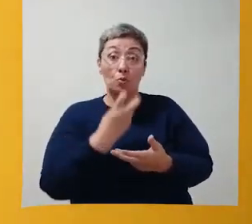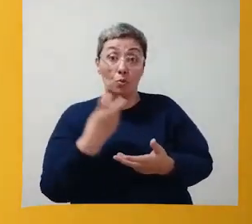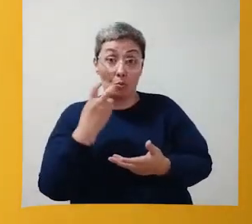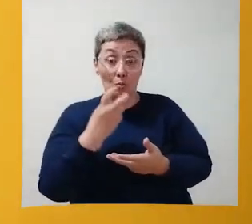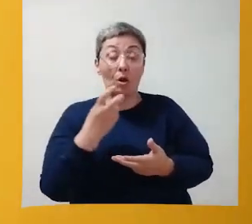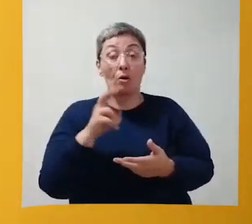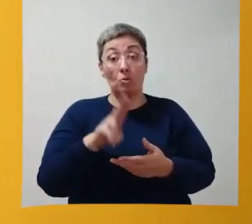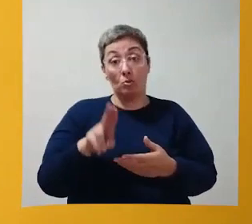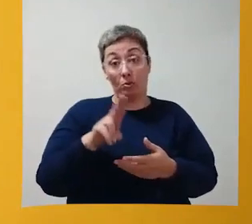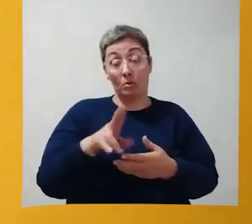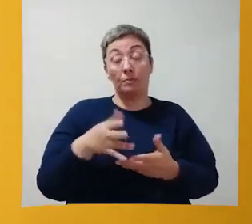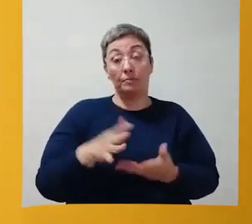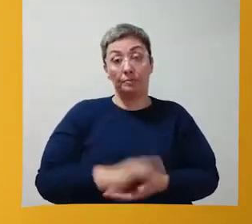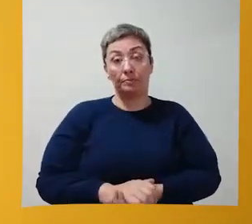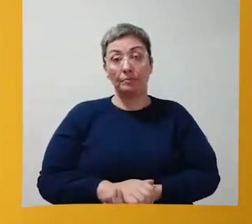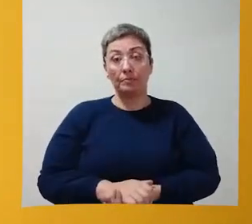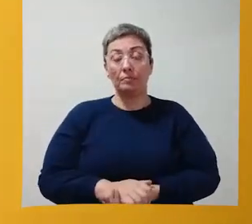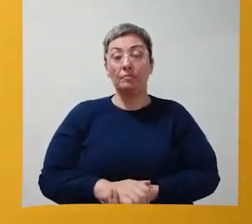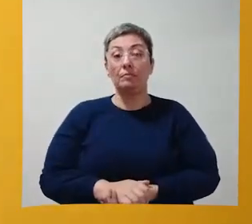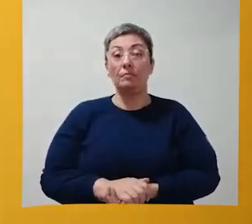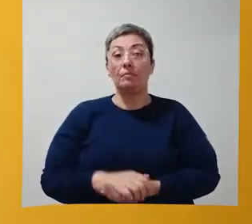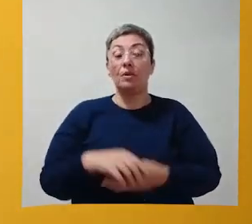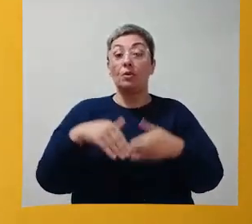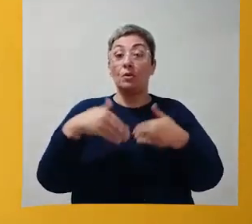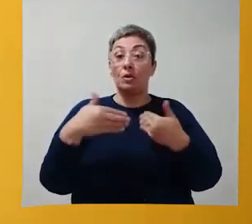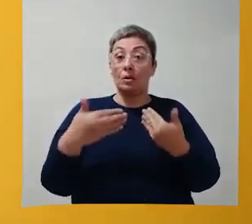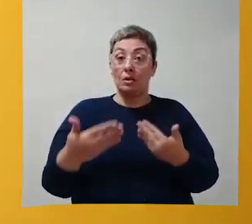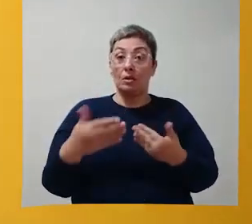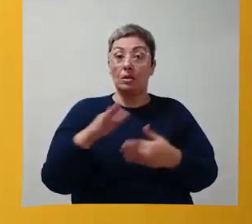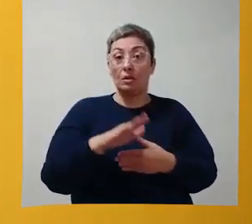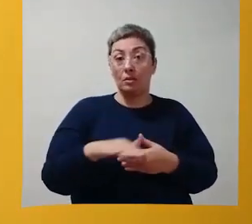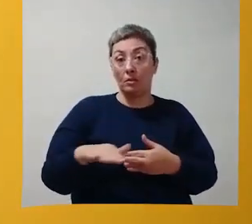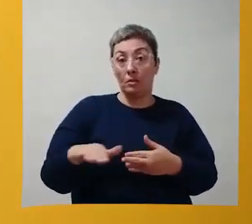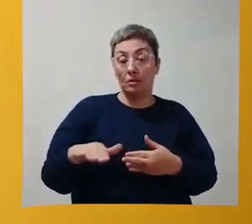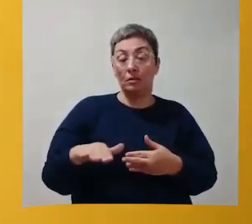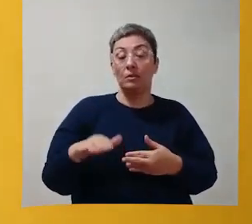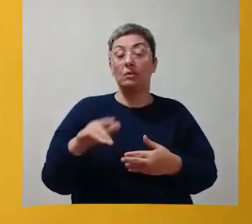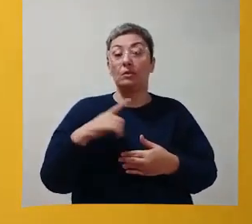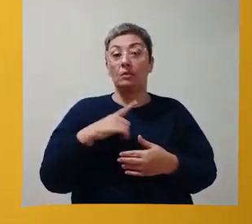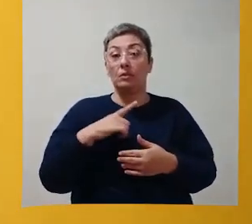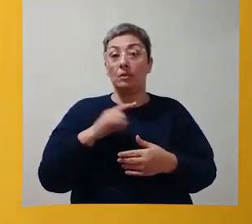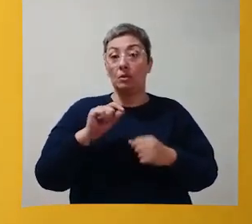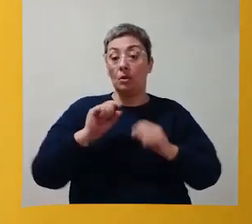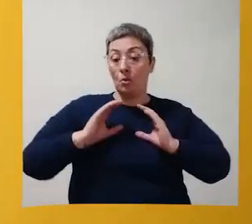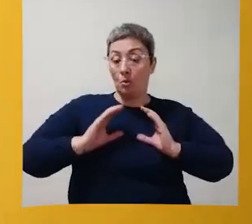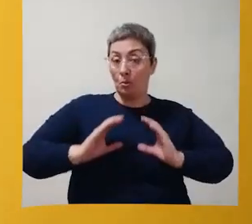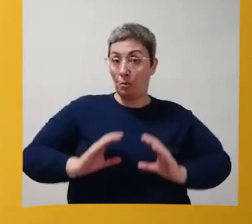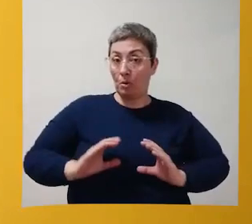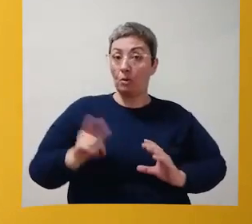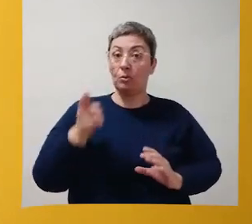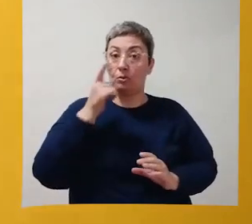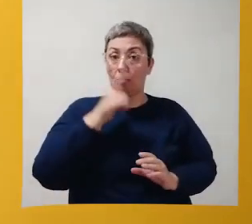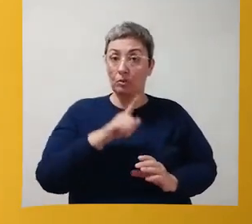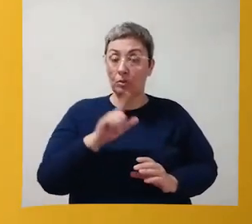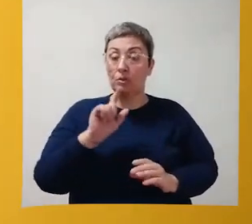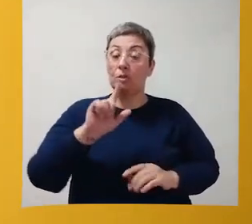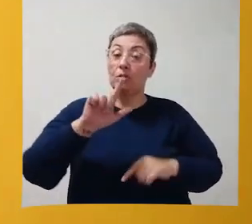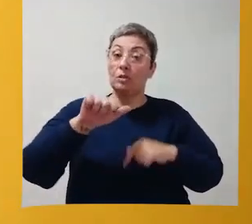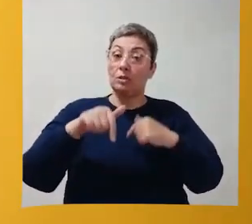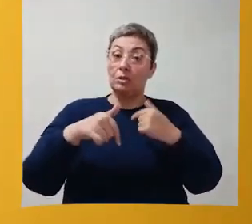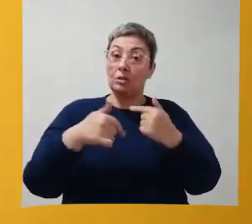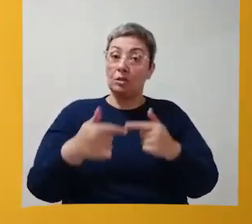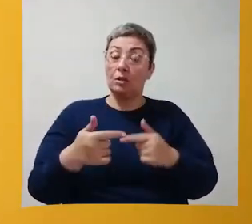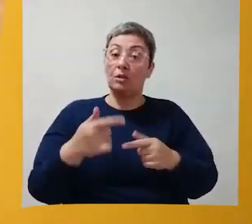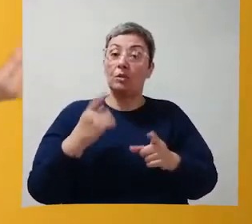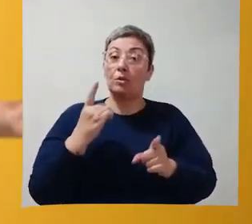Oralmente, com a boca, ela vai imitar um som. E aí, quando essa criança tem esse comportamento, logo,